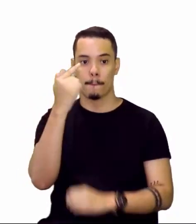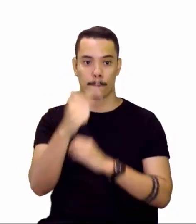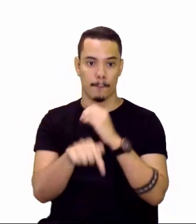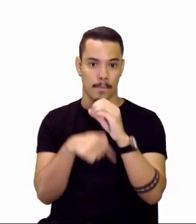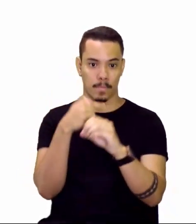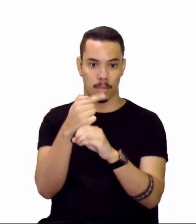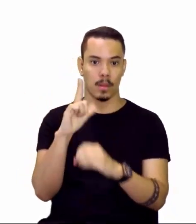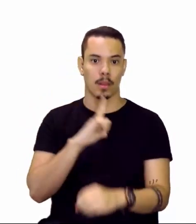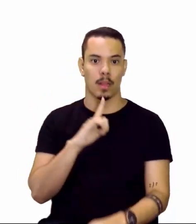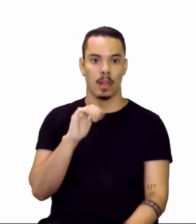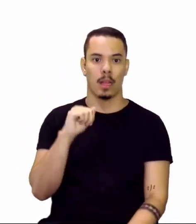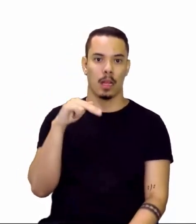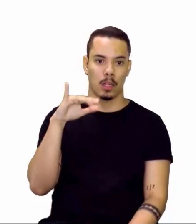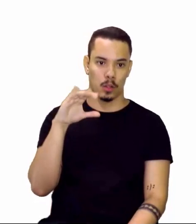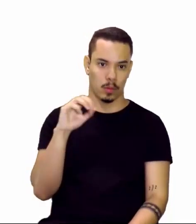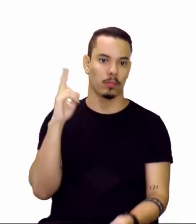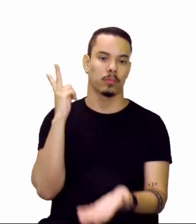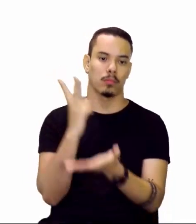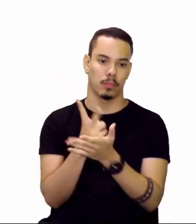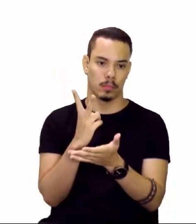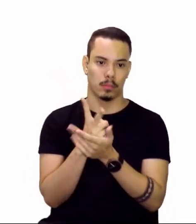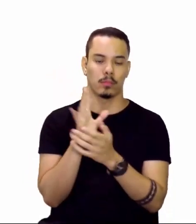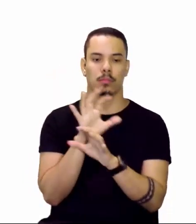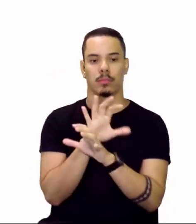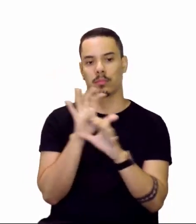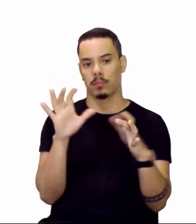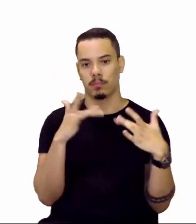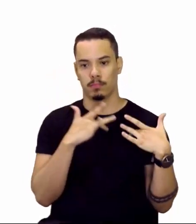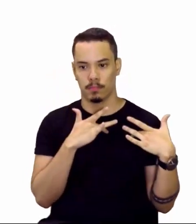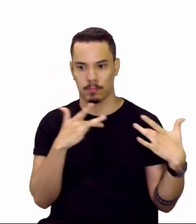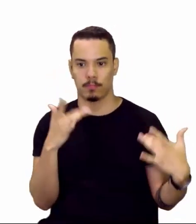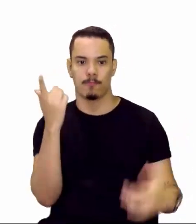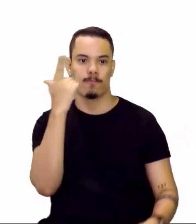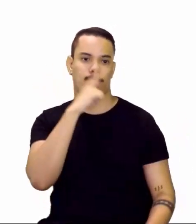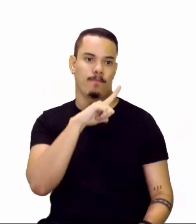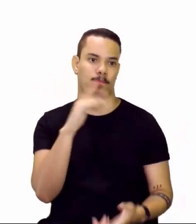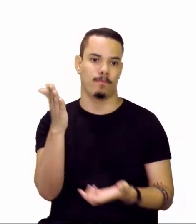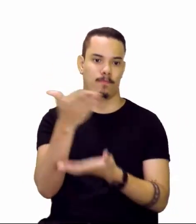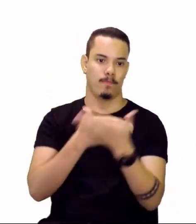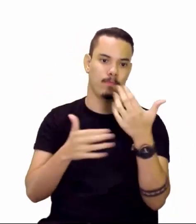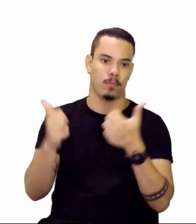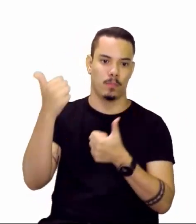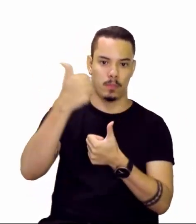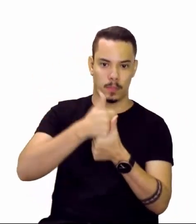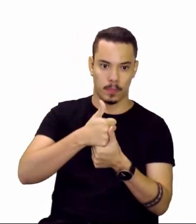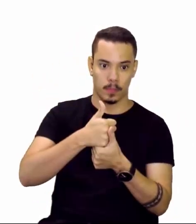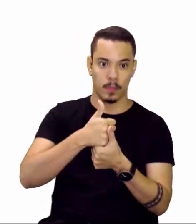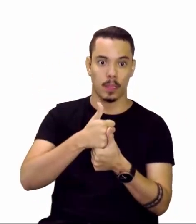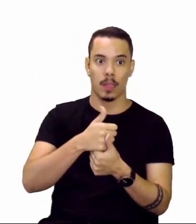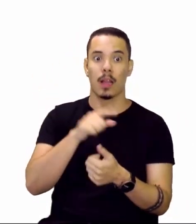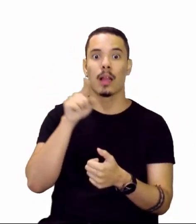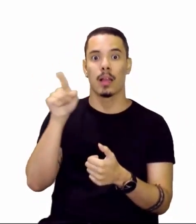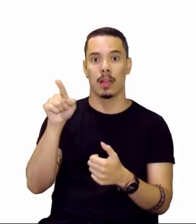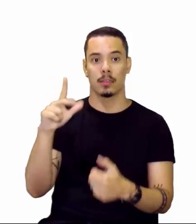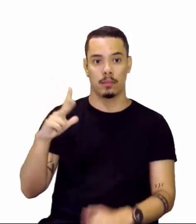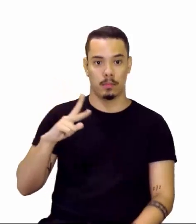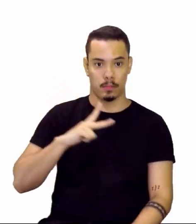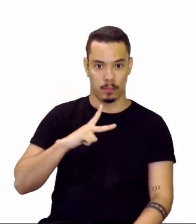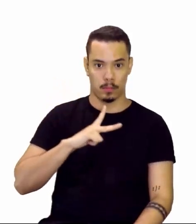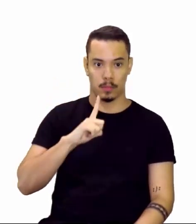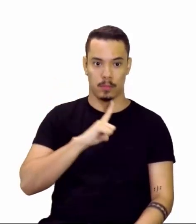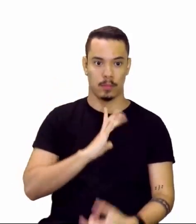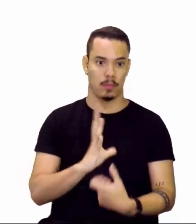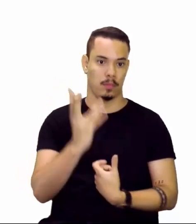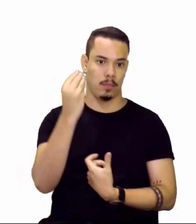torna um ânion, ele sempre vai ter essa tendência de se tornar ânion, né, professor Almeida? E essa particularidade está em